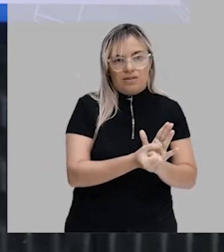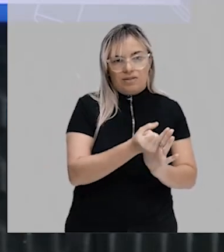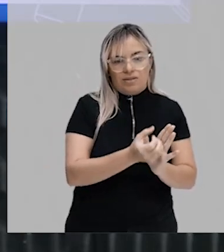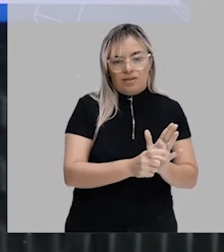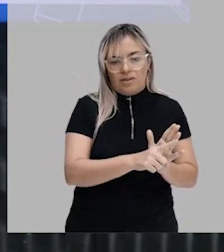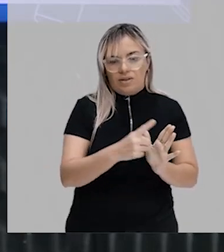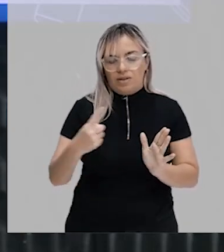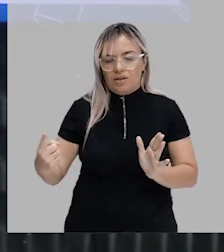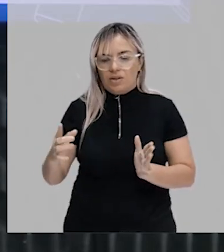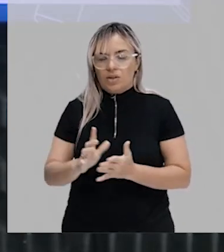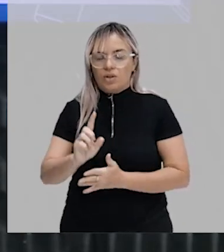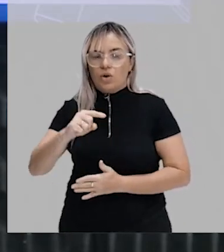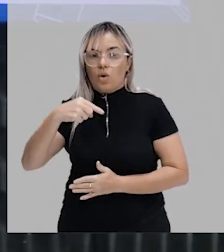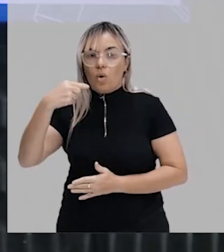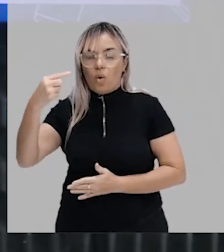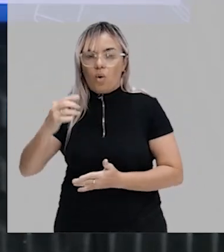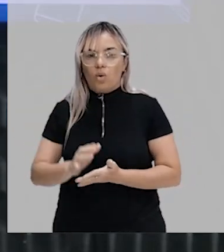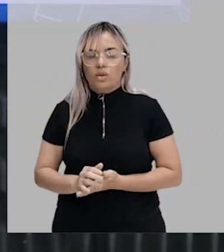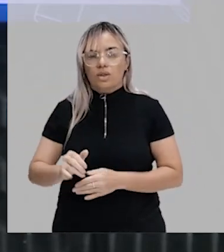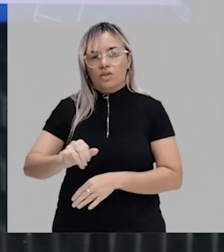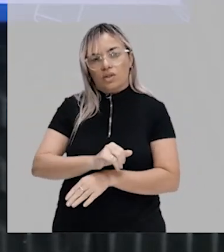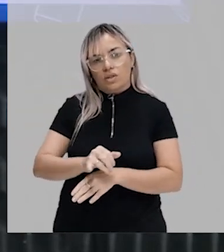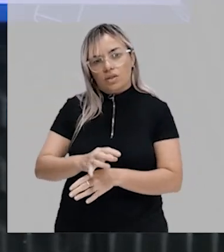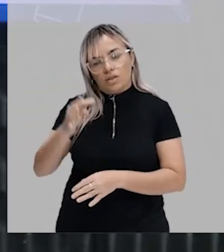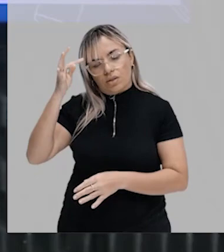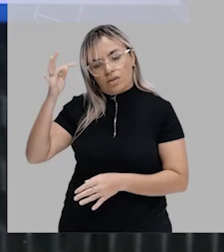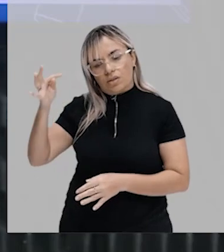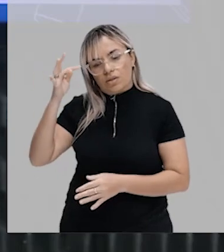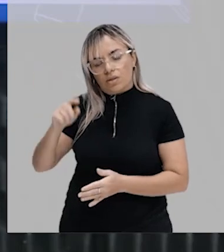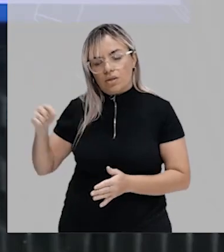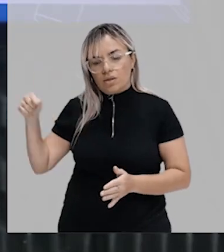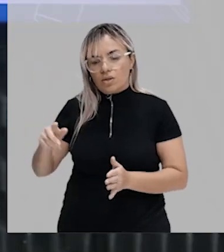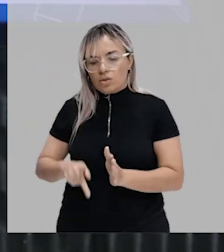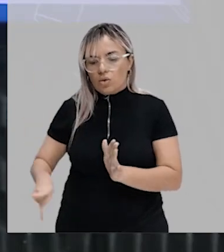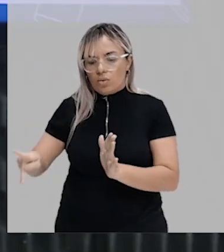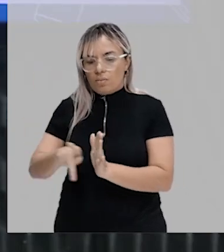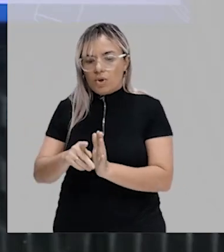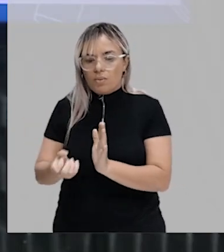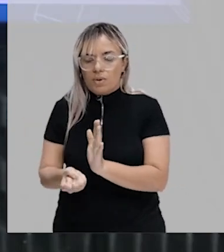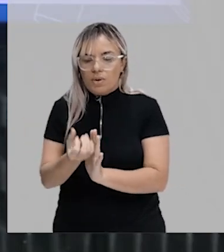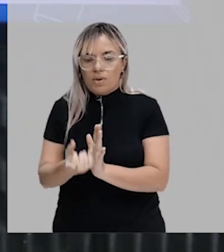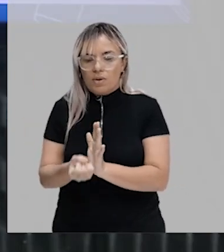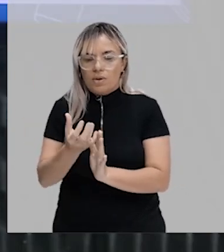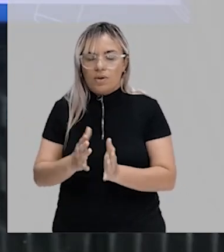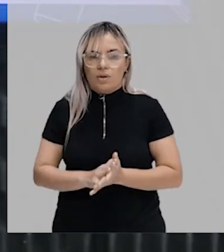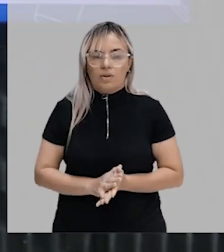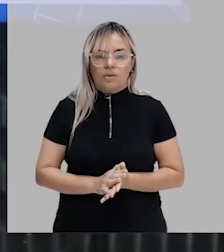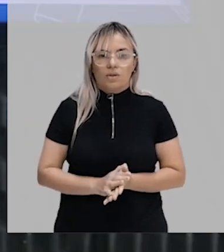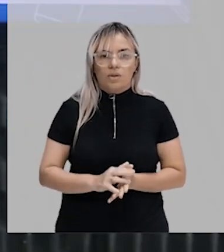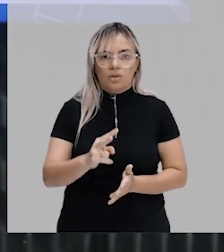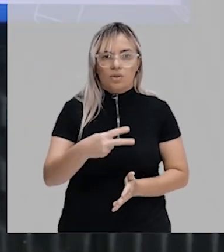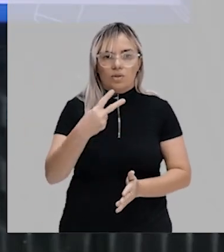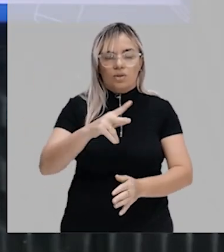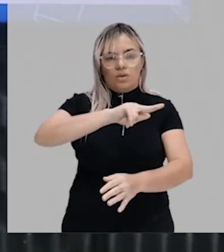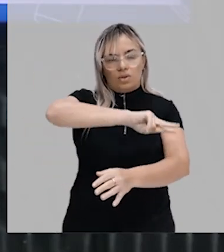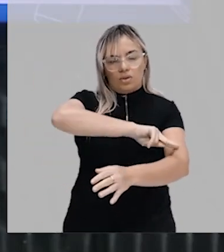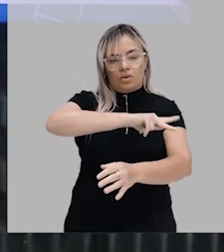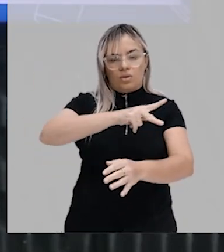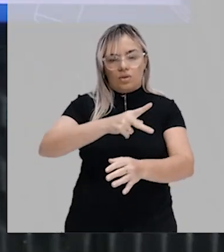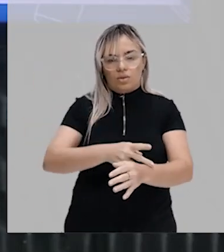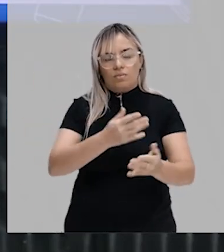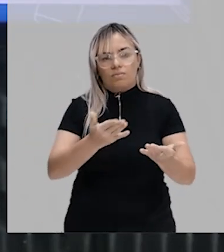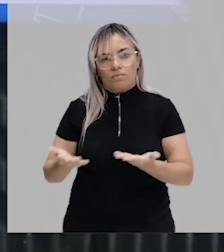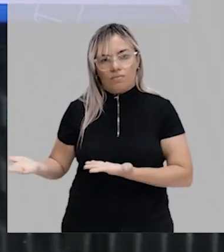autótrofos. Então, daí a gente tem a hipótese heterotrófica e a hipótese autotrófica.